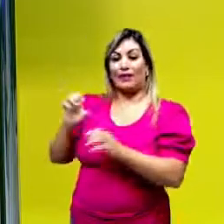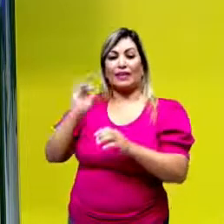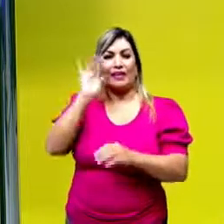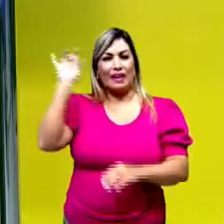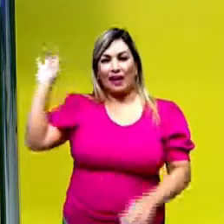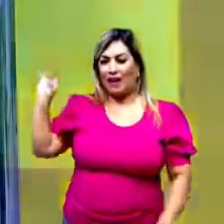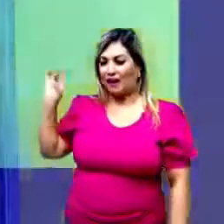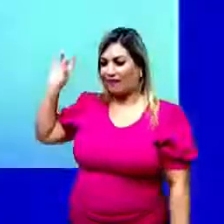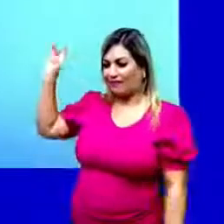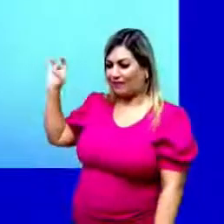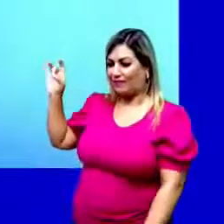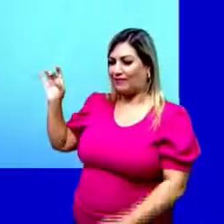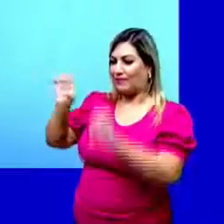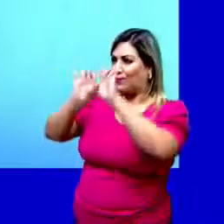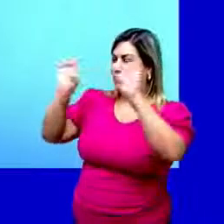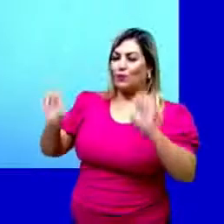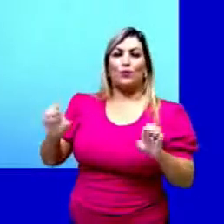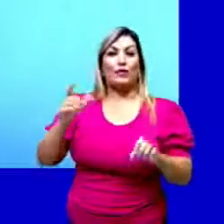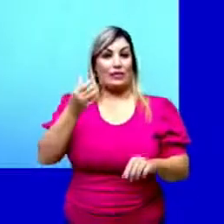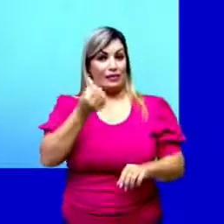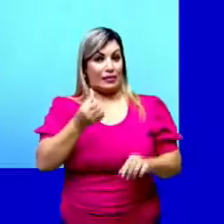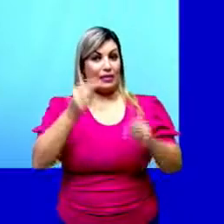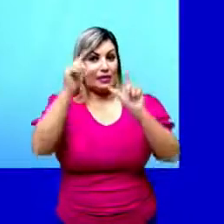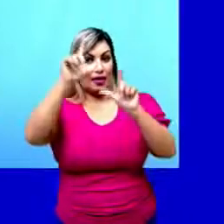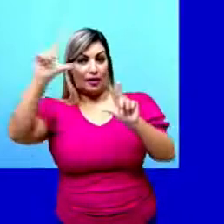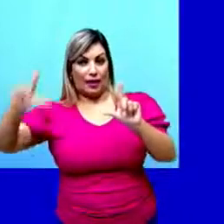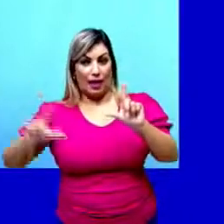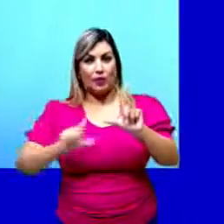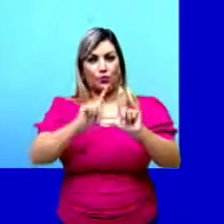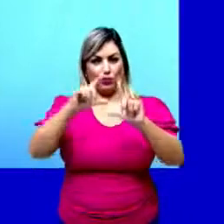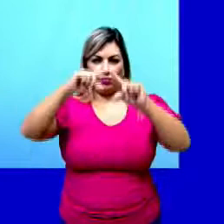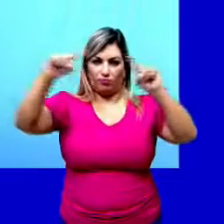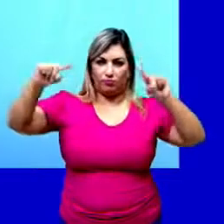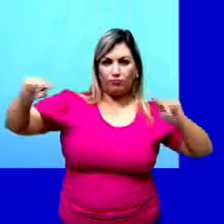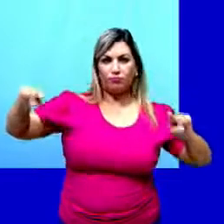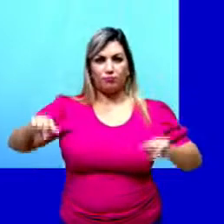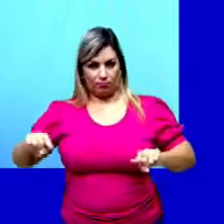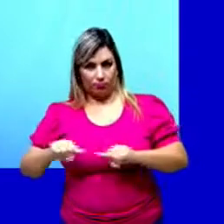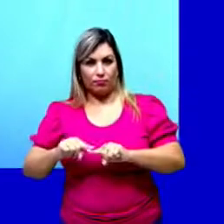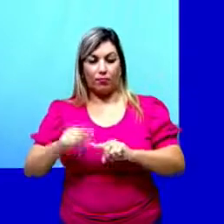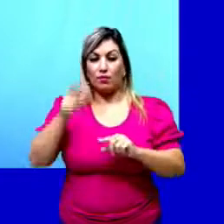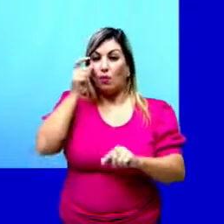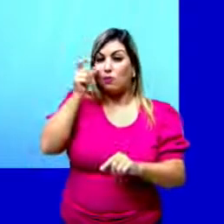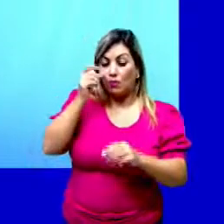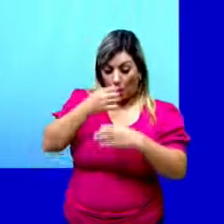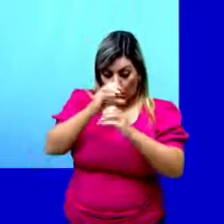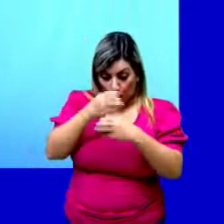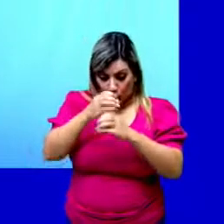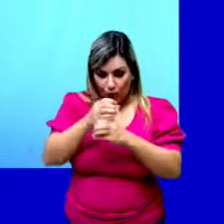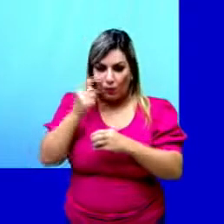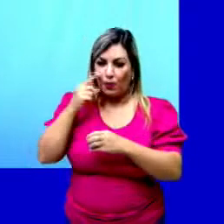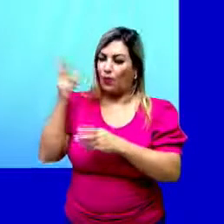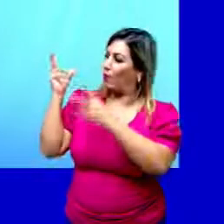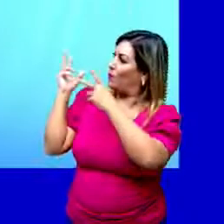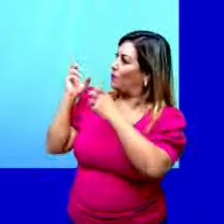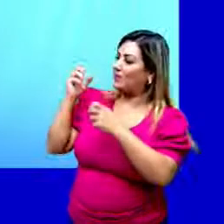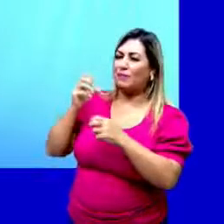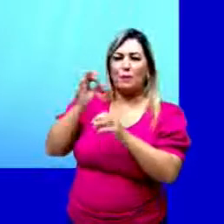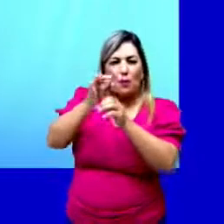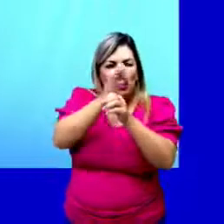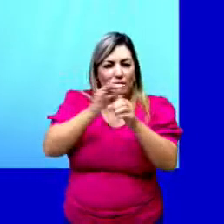ou menos hexagonal dessas aí é uma célula vegetal observada ao microscópio óptico. Consegue ver essas